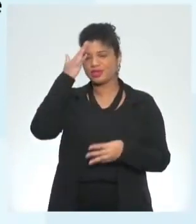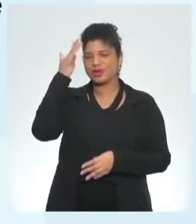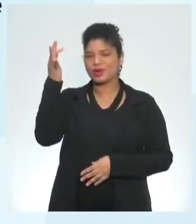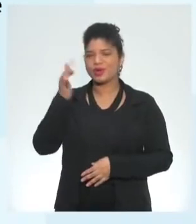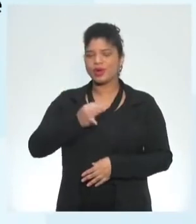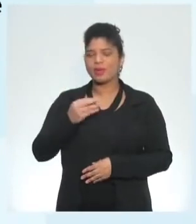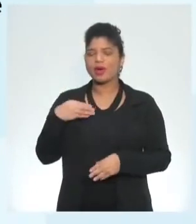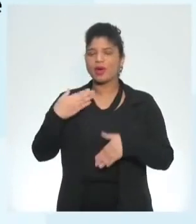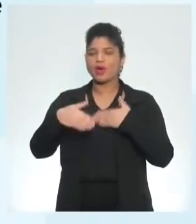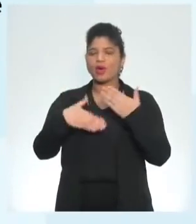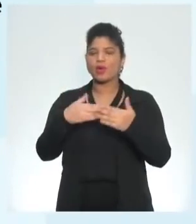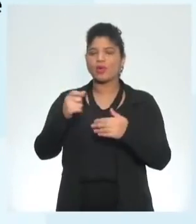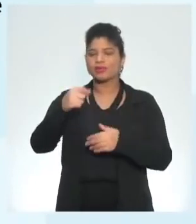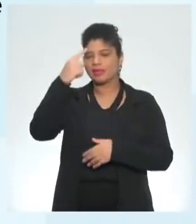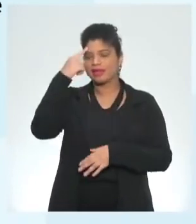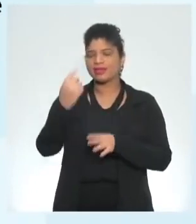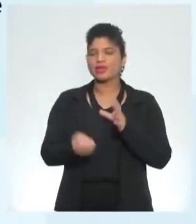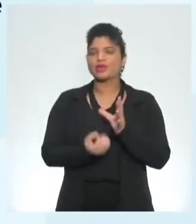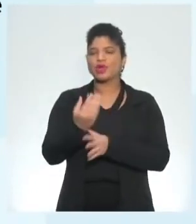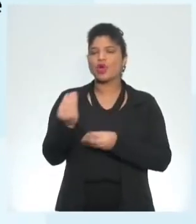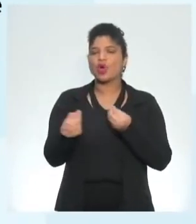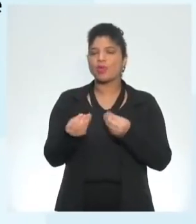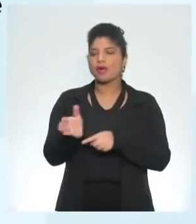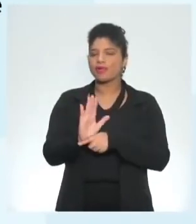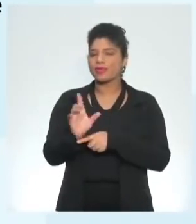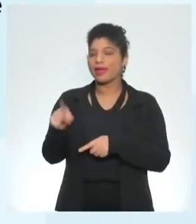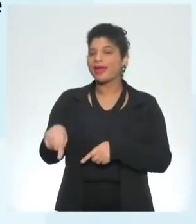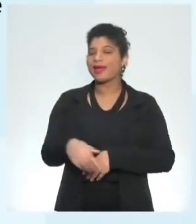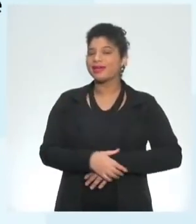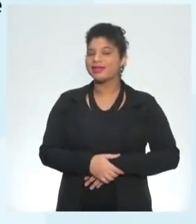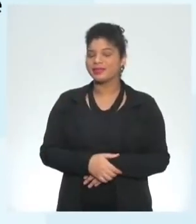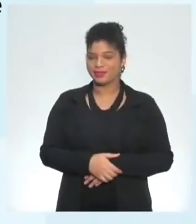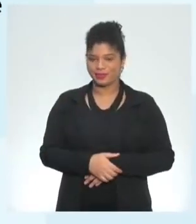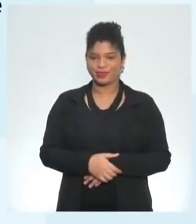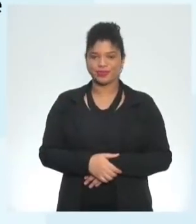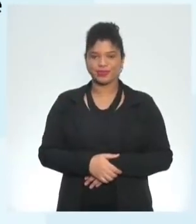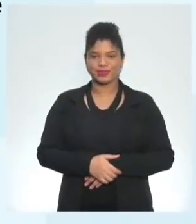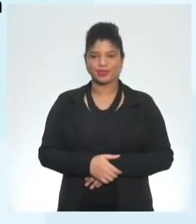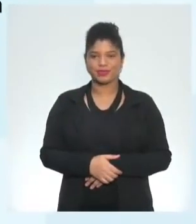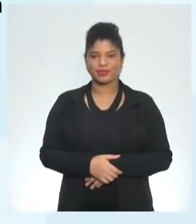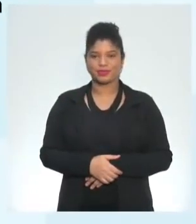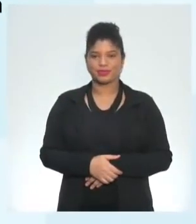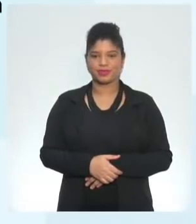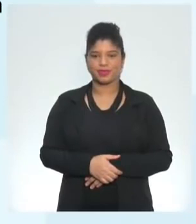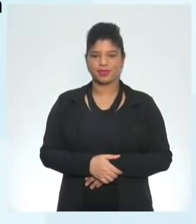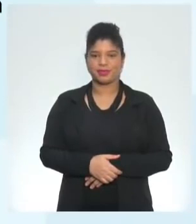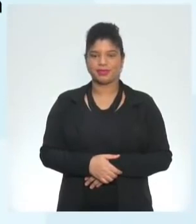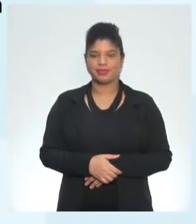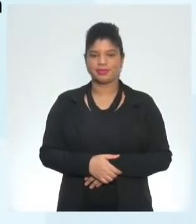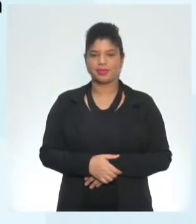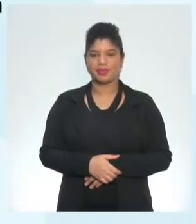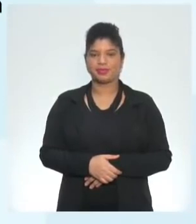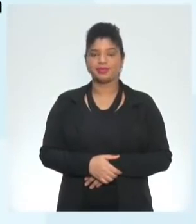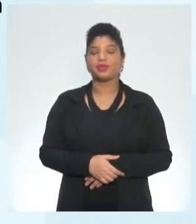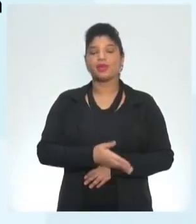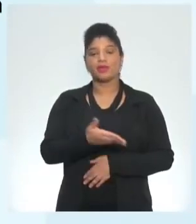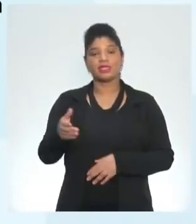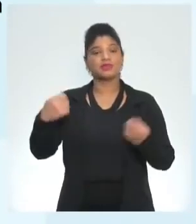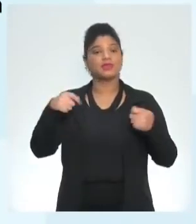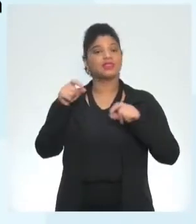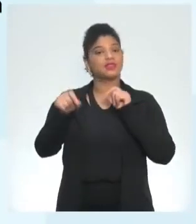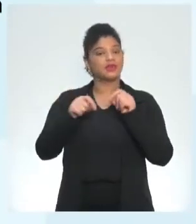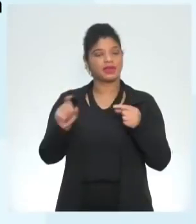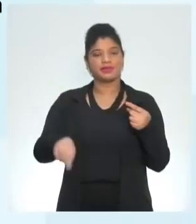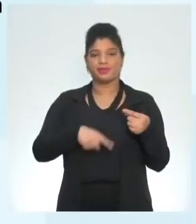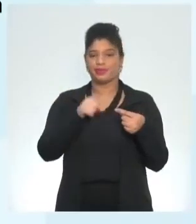processo criativo de um filme that's it and what's gonna happen for this class students will need